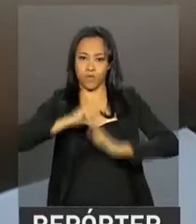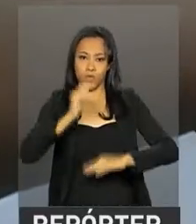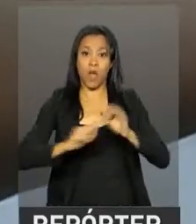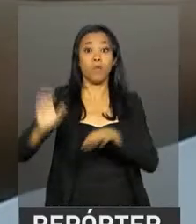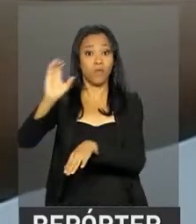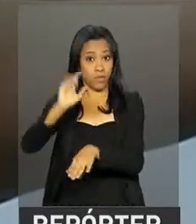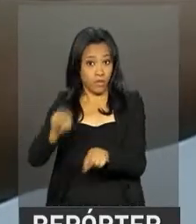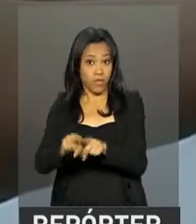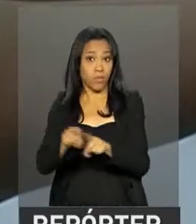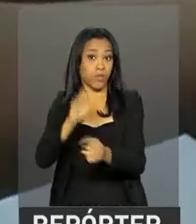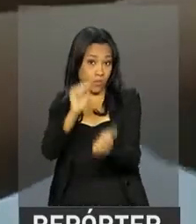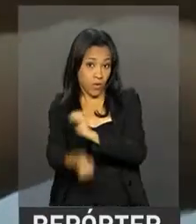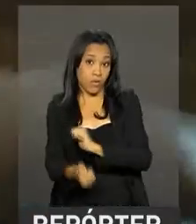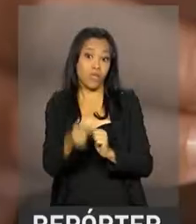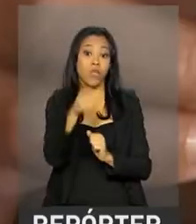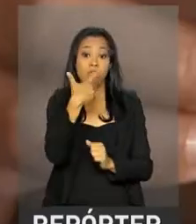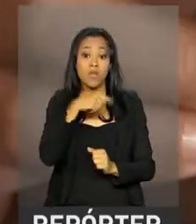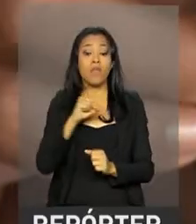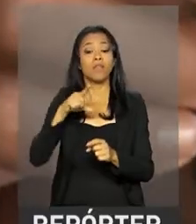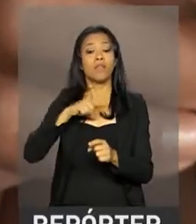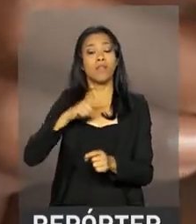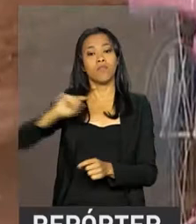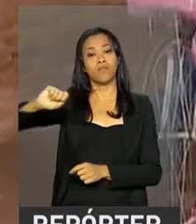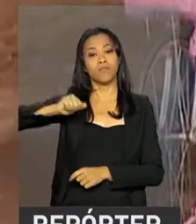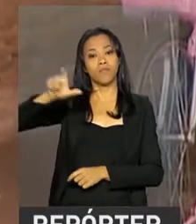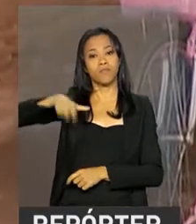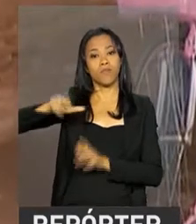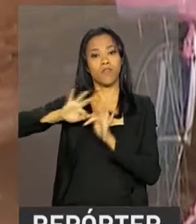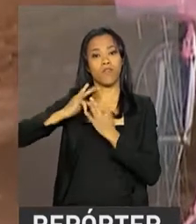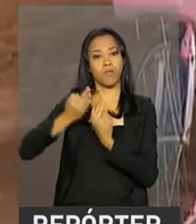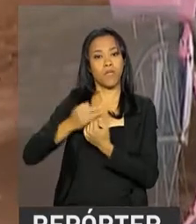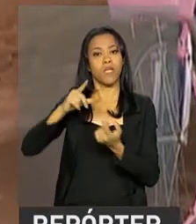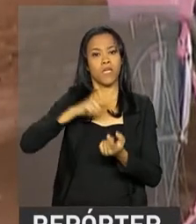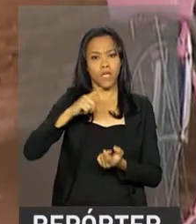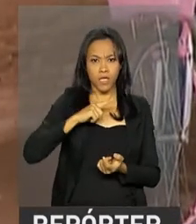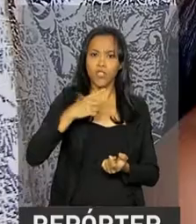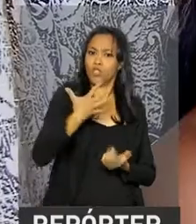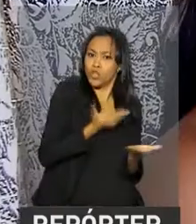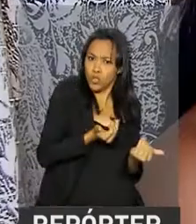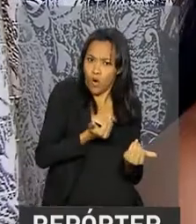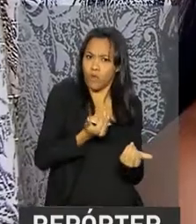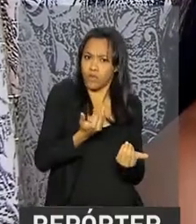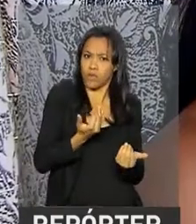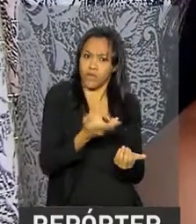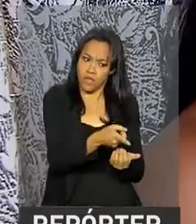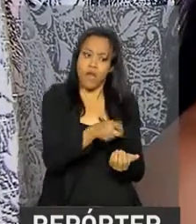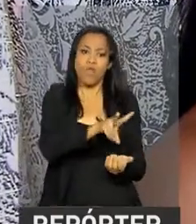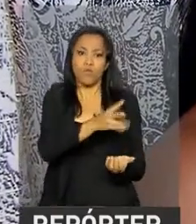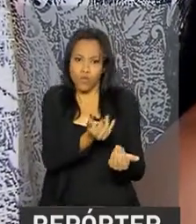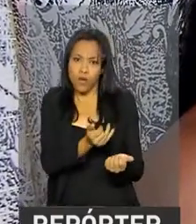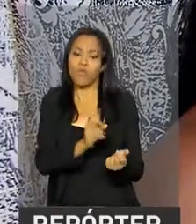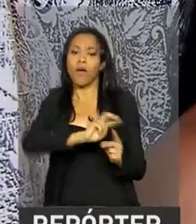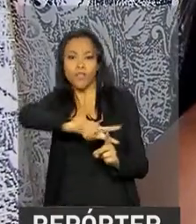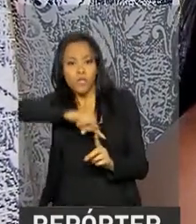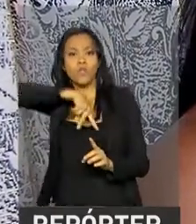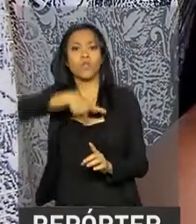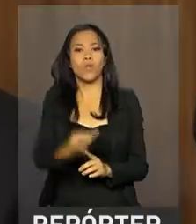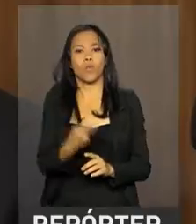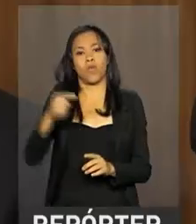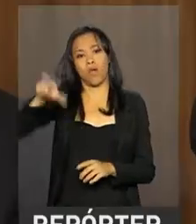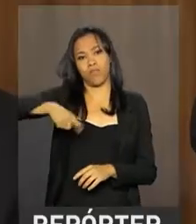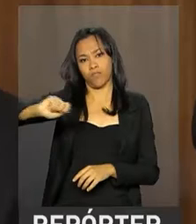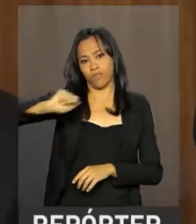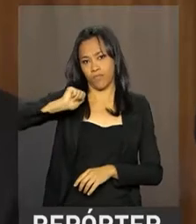que recebem o Bolsa Família e tenham jovens com mais de 12 anos participando das atividades, vão ter o benefício dobrado.